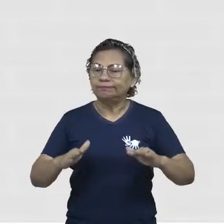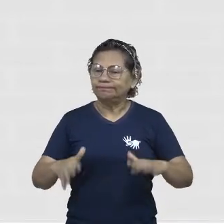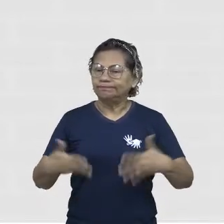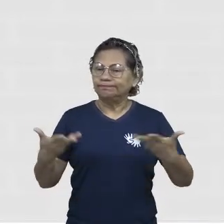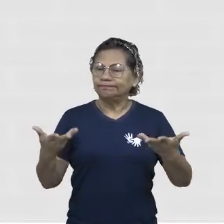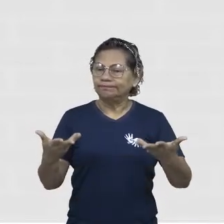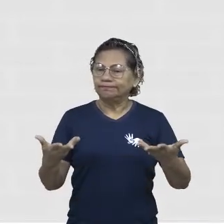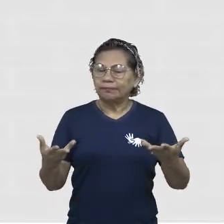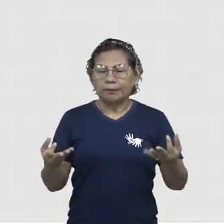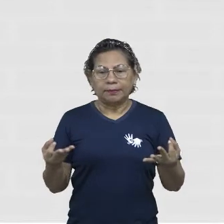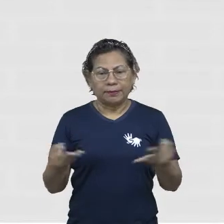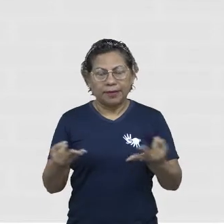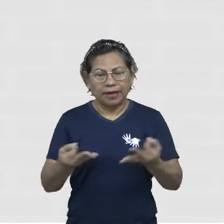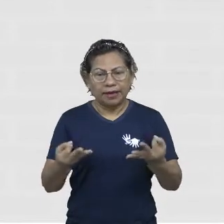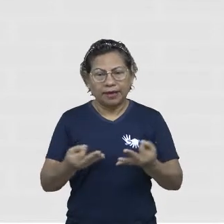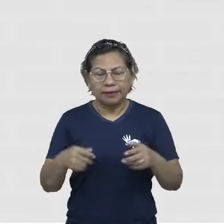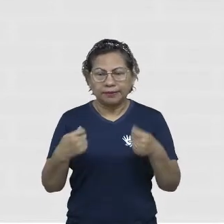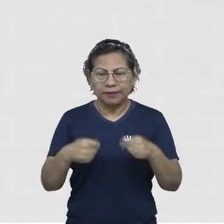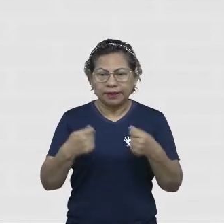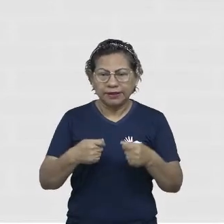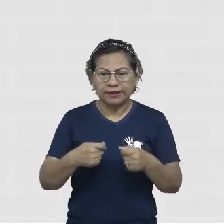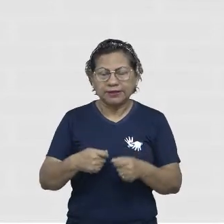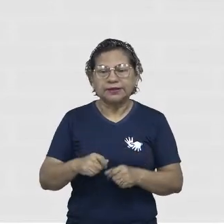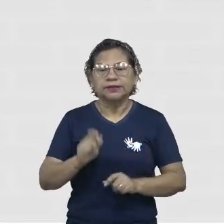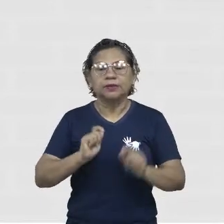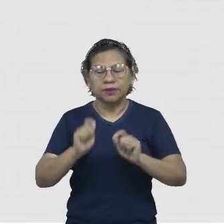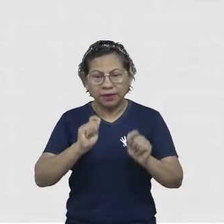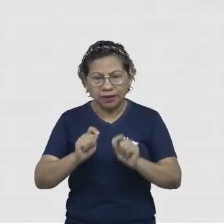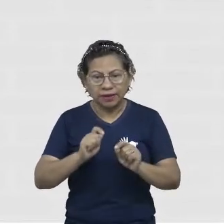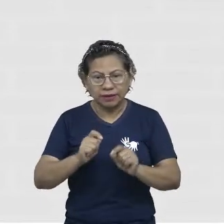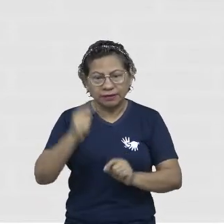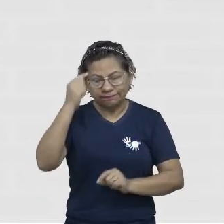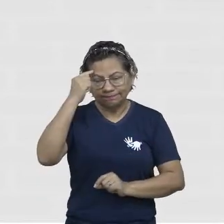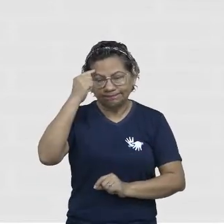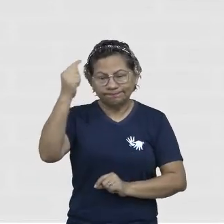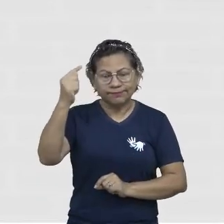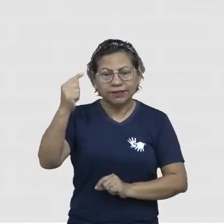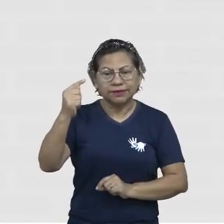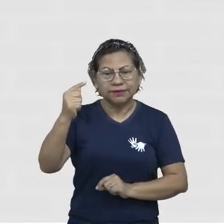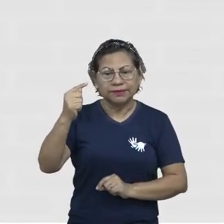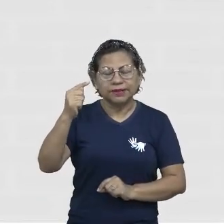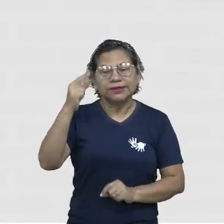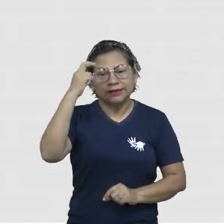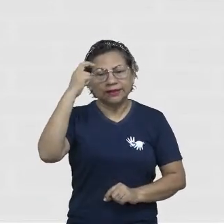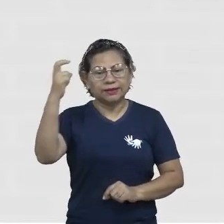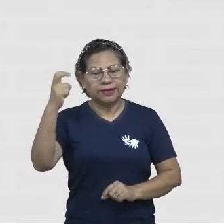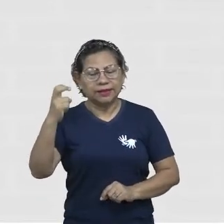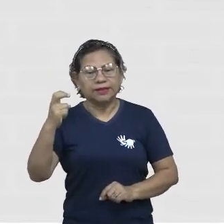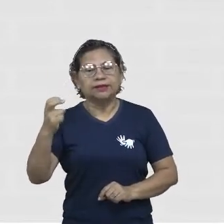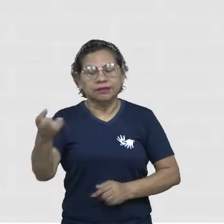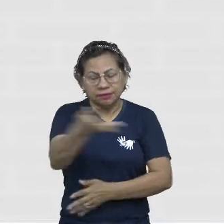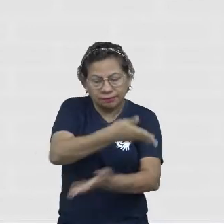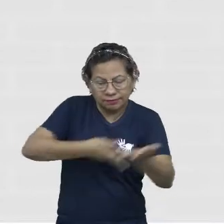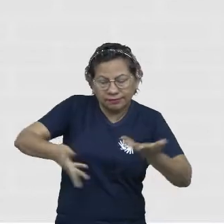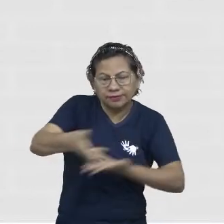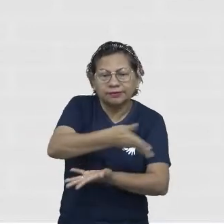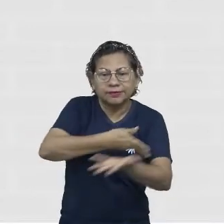Entusiasmo, inteligência social, certo? E gratidão. Gente,